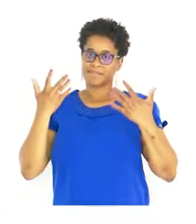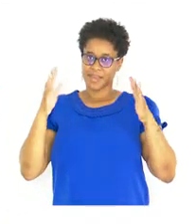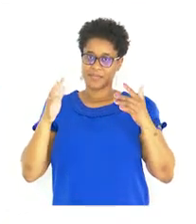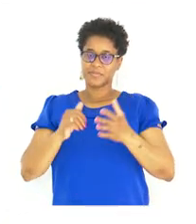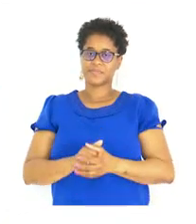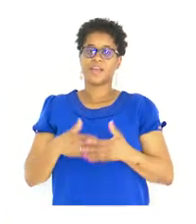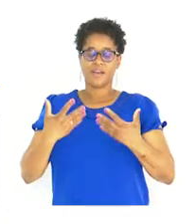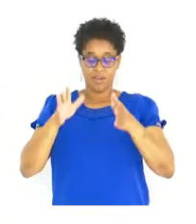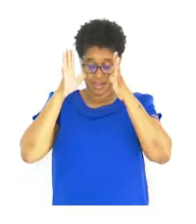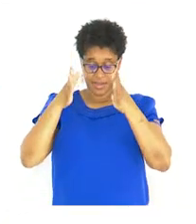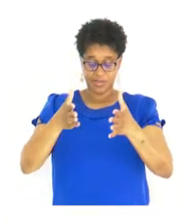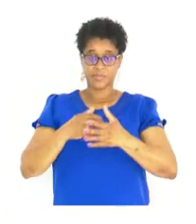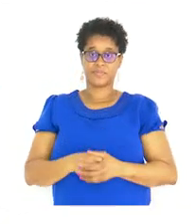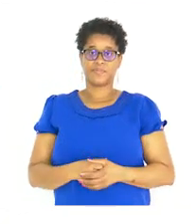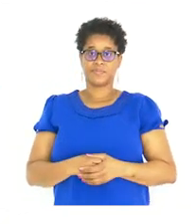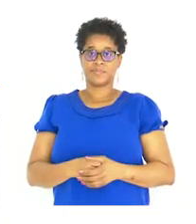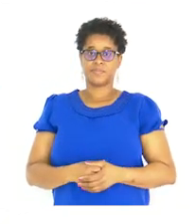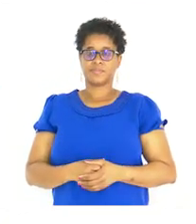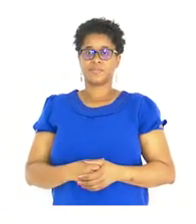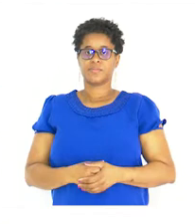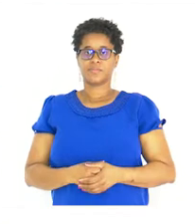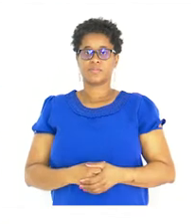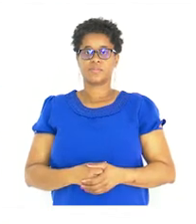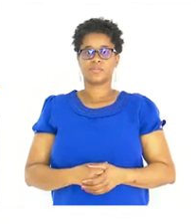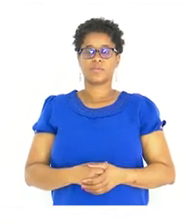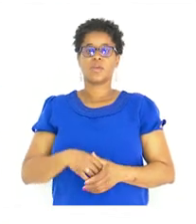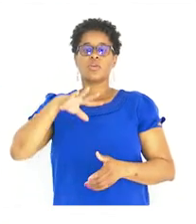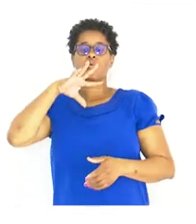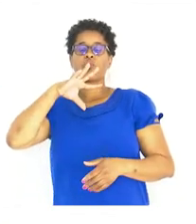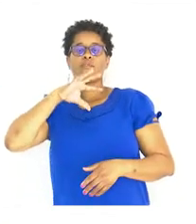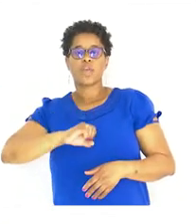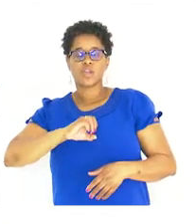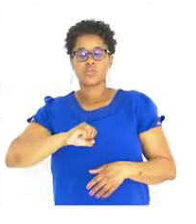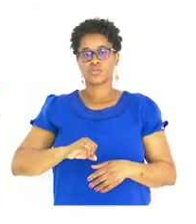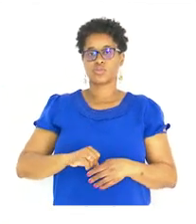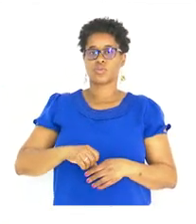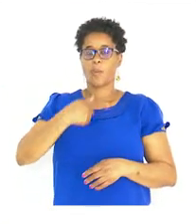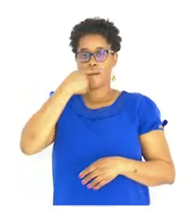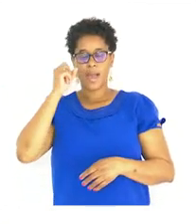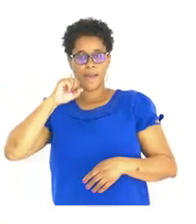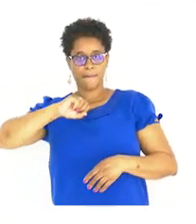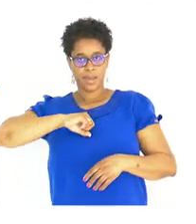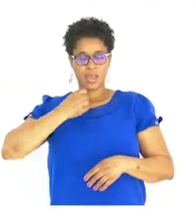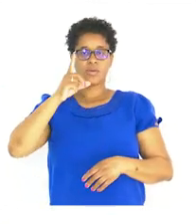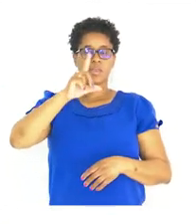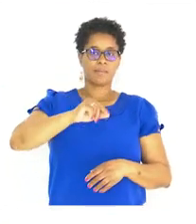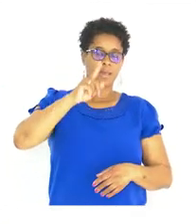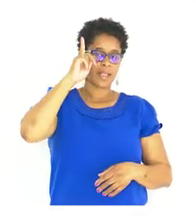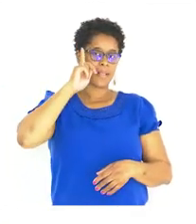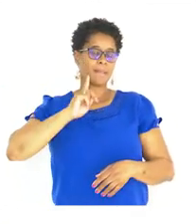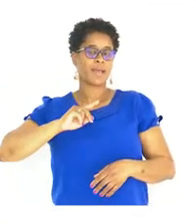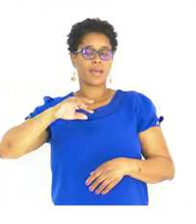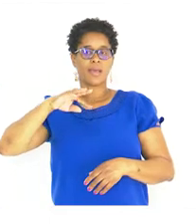Agora Atenção Os filhos Do meu Pai E da minha